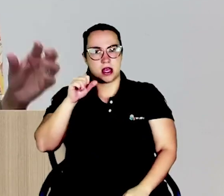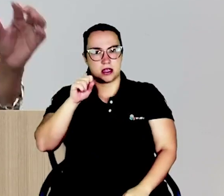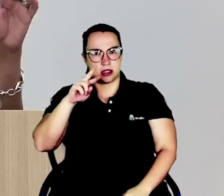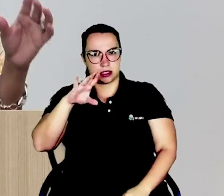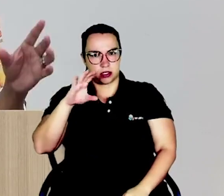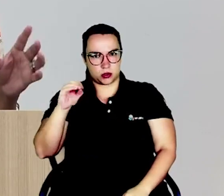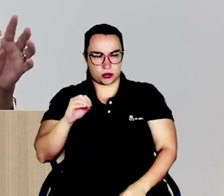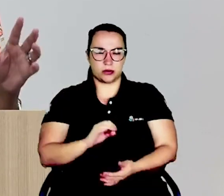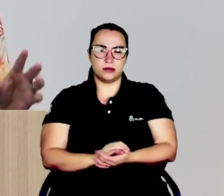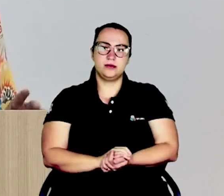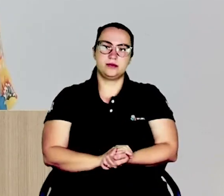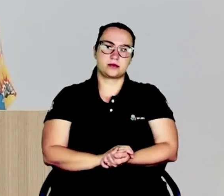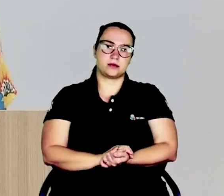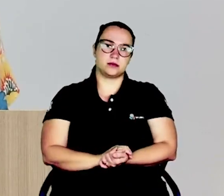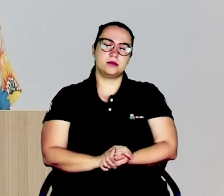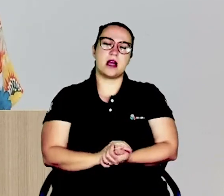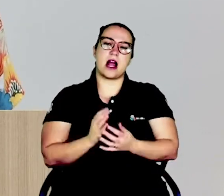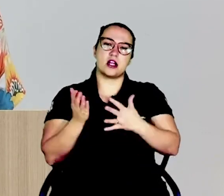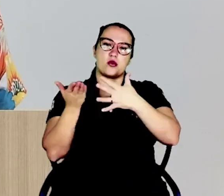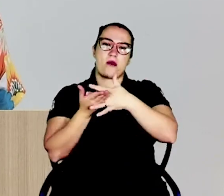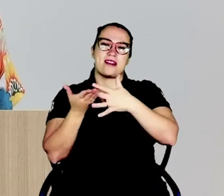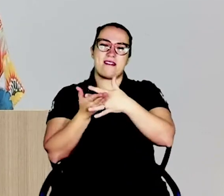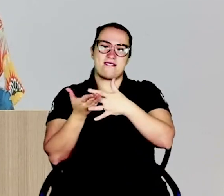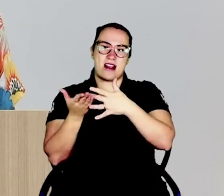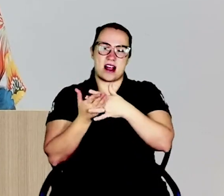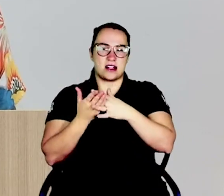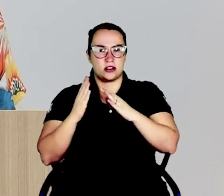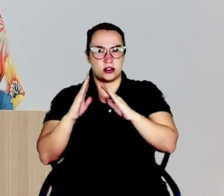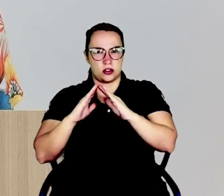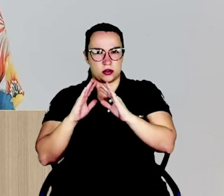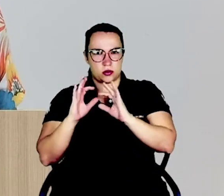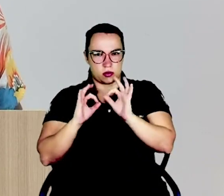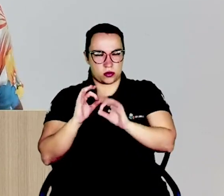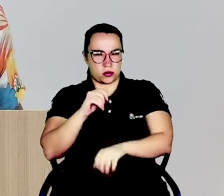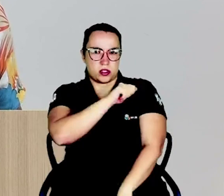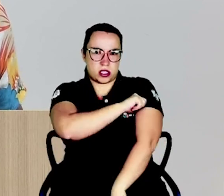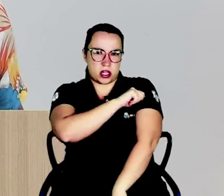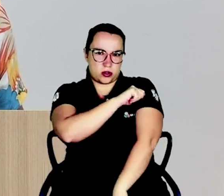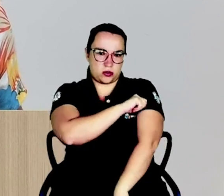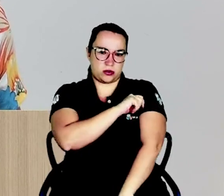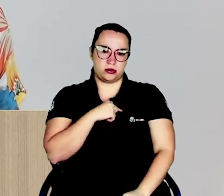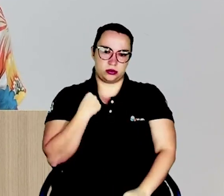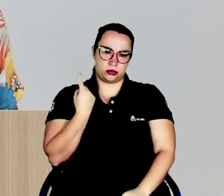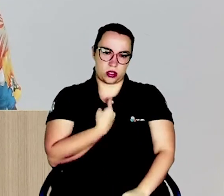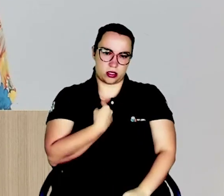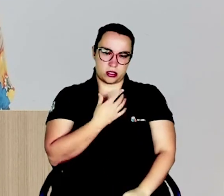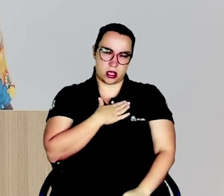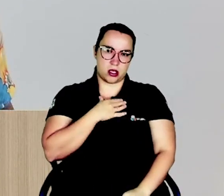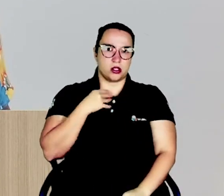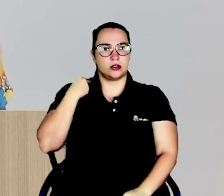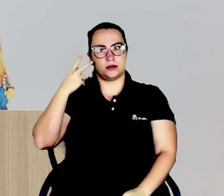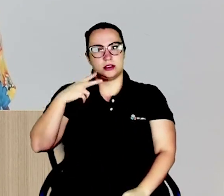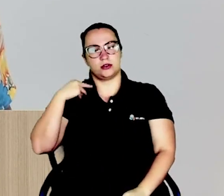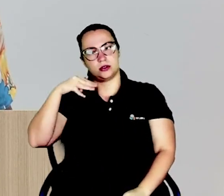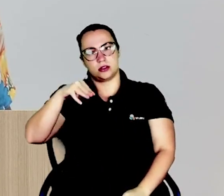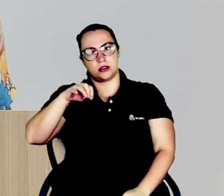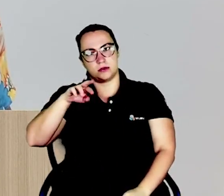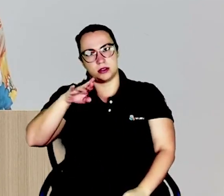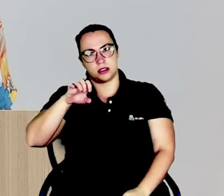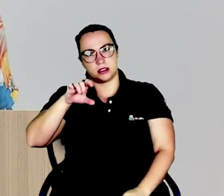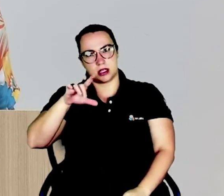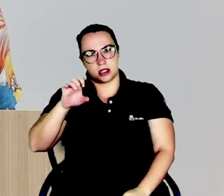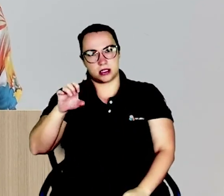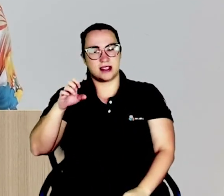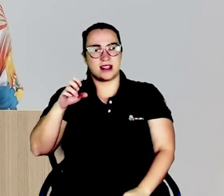no intervalo, enquanto os alunos se ajeitavam, nós, eu e a vereadora Mirelle, a Karina estava em uma